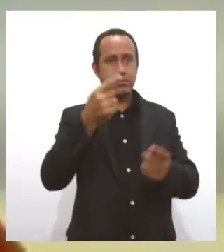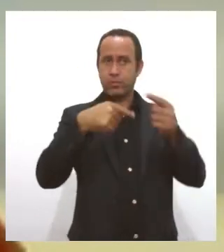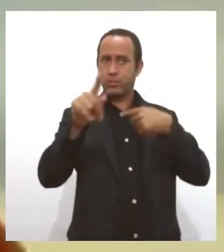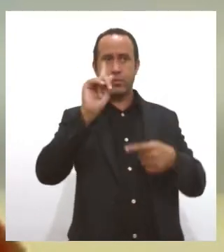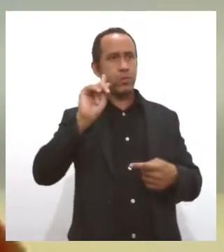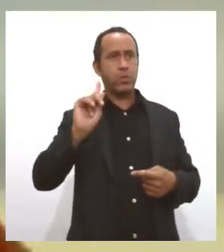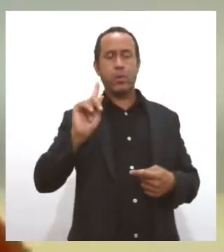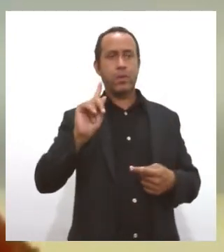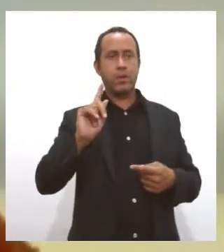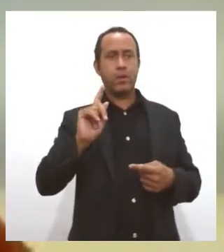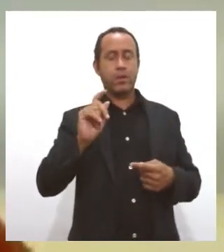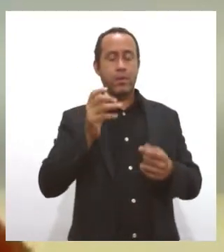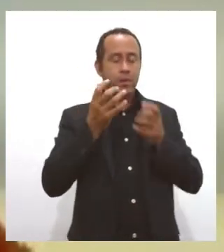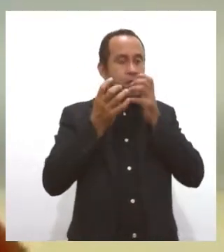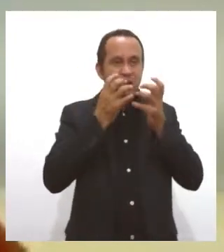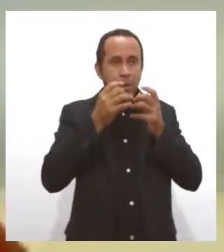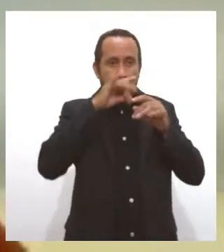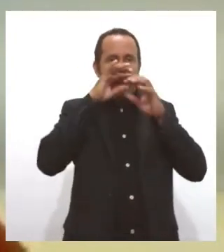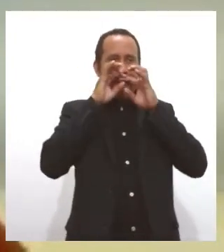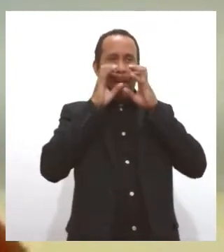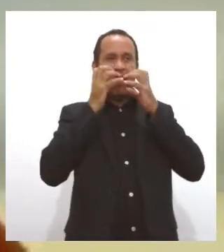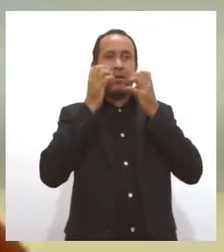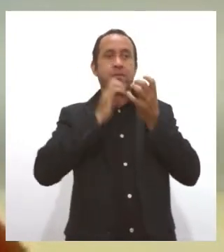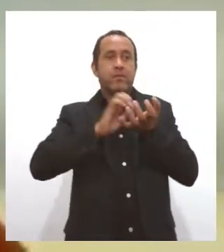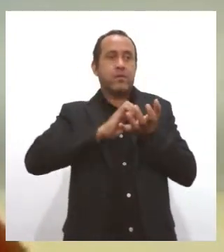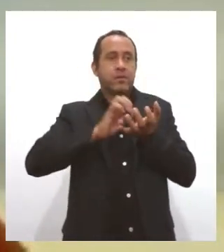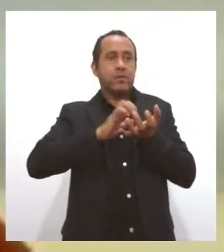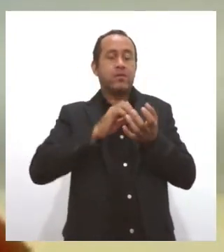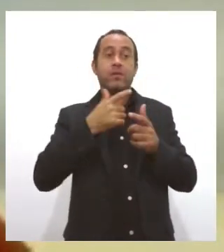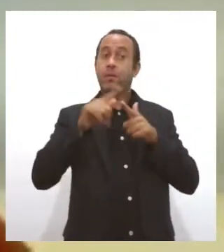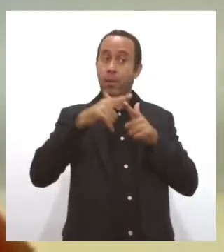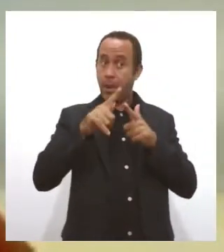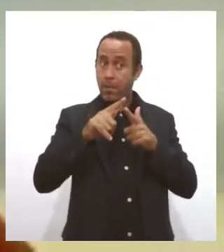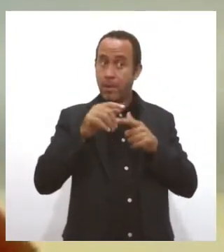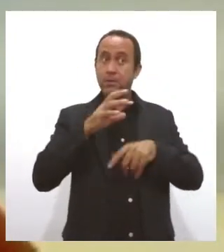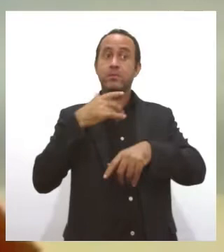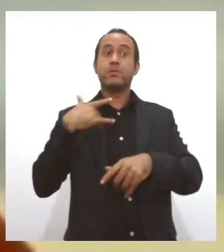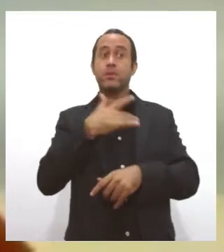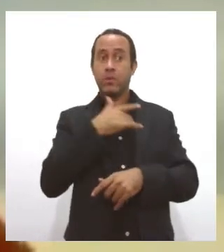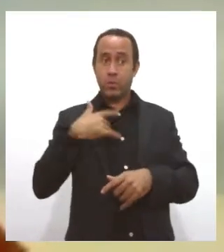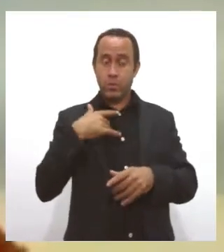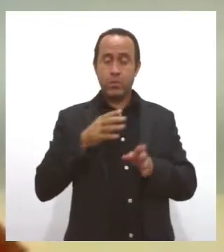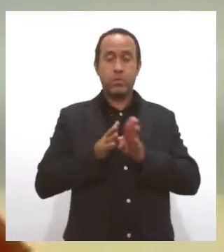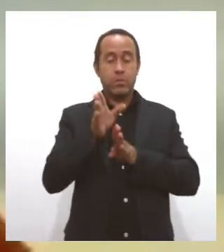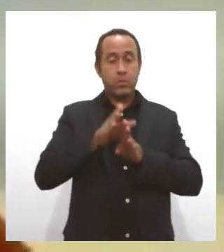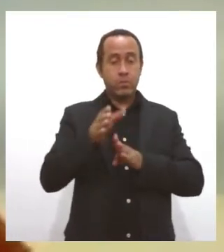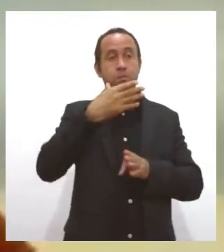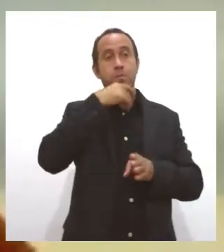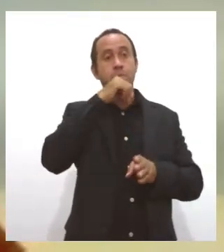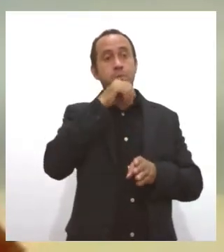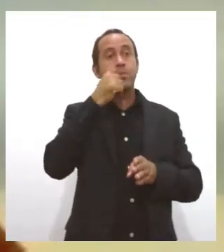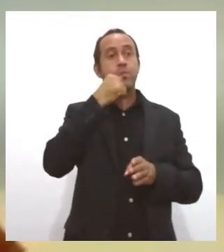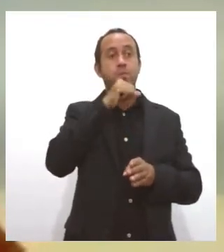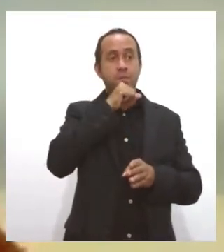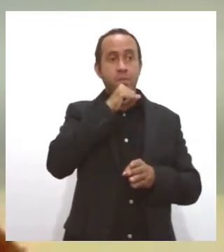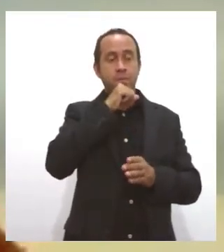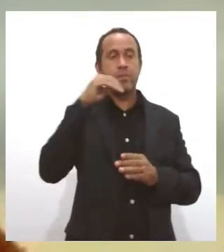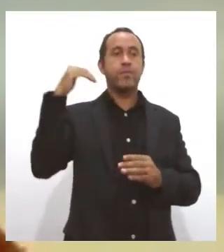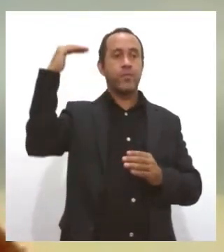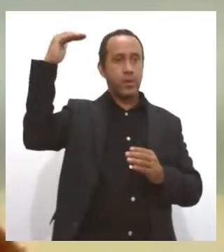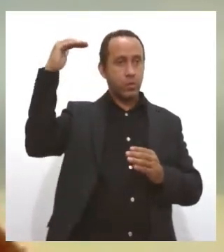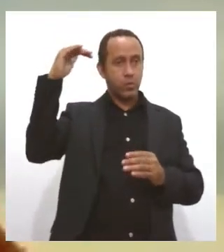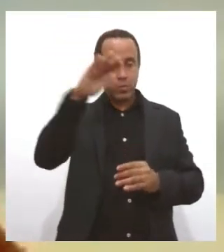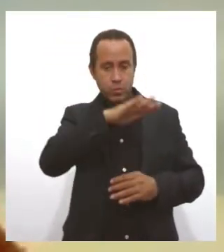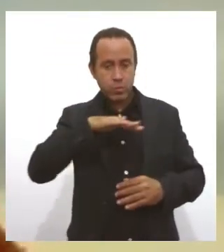Uma outra coisa que a gente orienta sempre aos pais, a gente, pais e adultos, de uma forma geral,